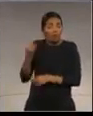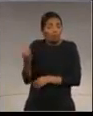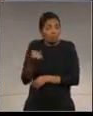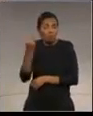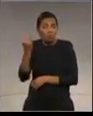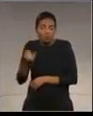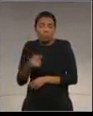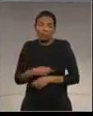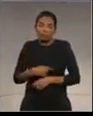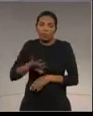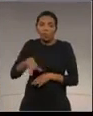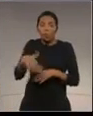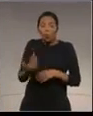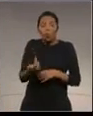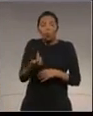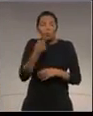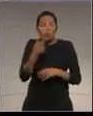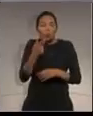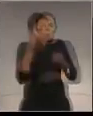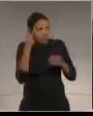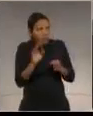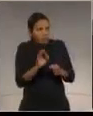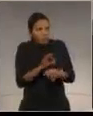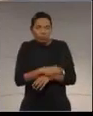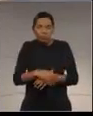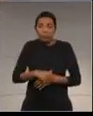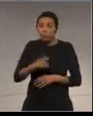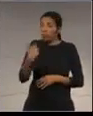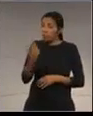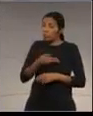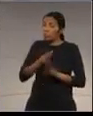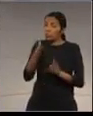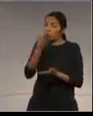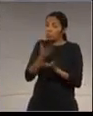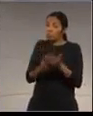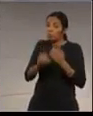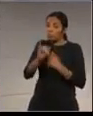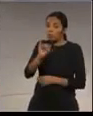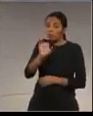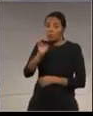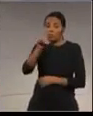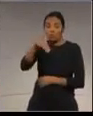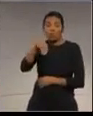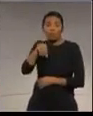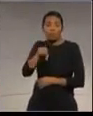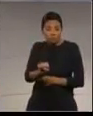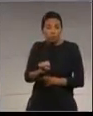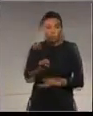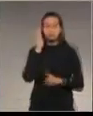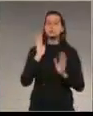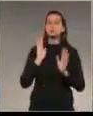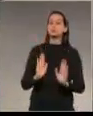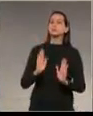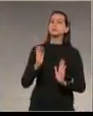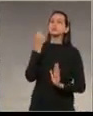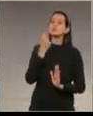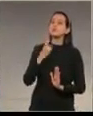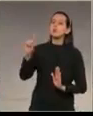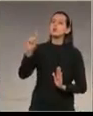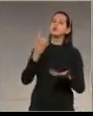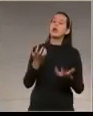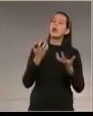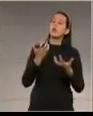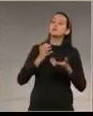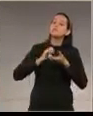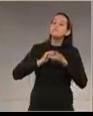foi decidir o destino do ICMS da energia. Nós já perdemos o ICMS e estamos perdendo de arrecadar. Parabéns. Deputado Guerrinha, quero